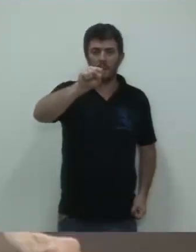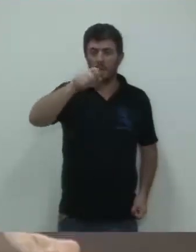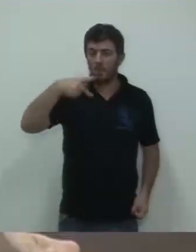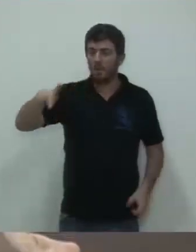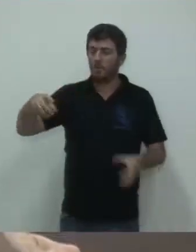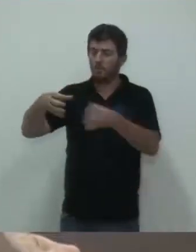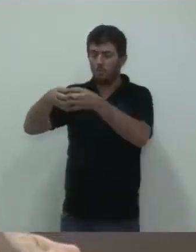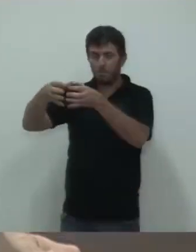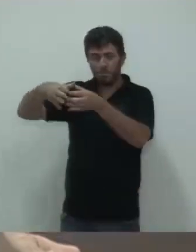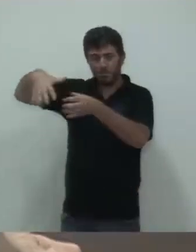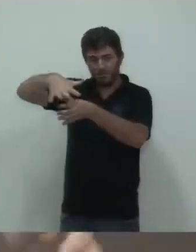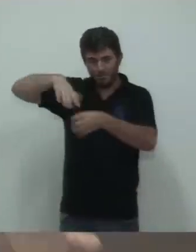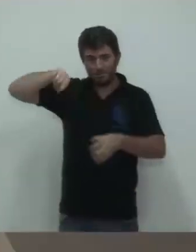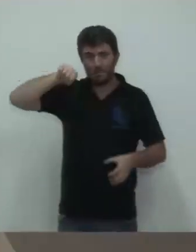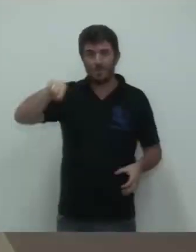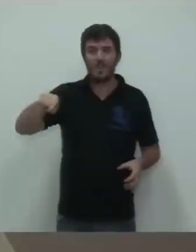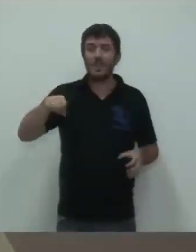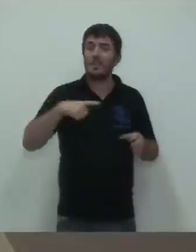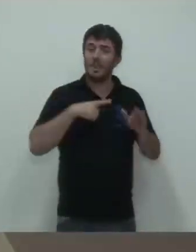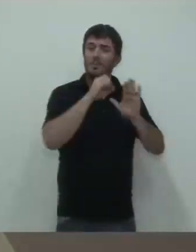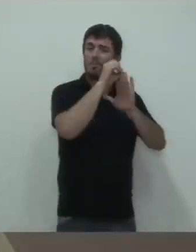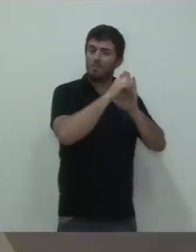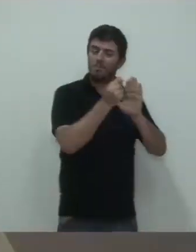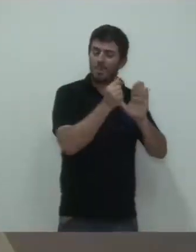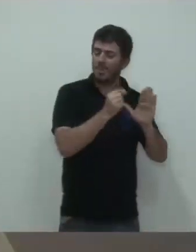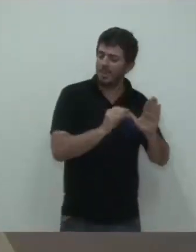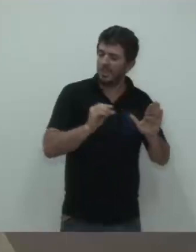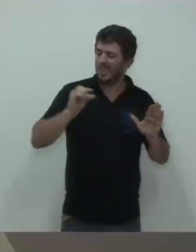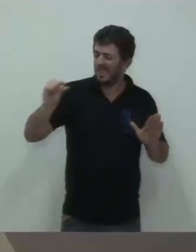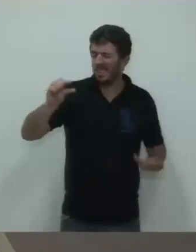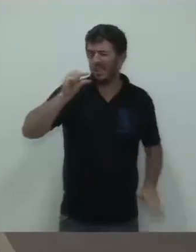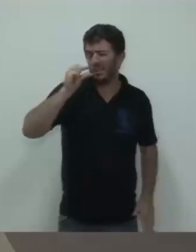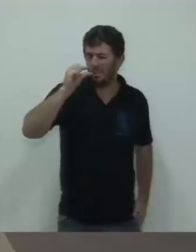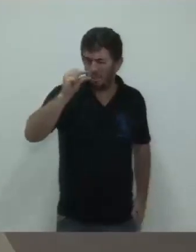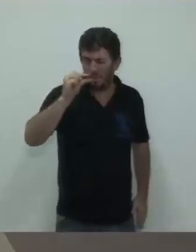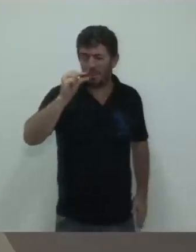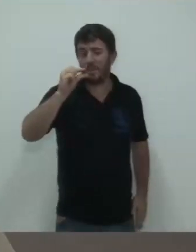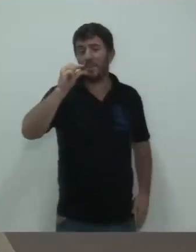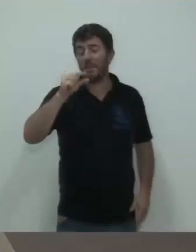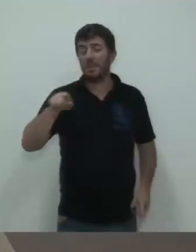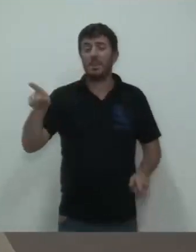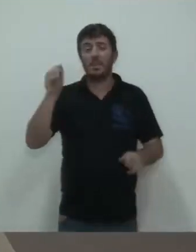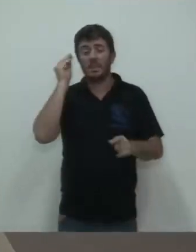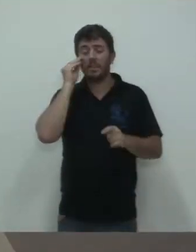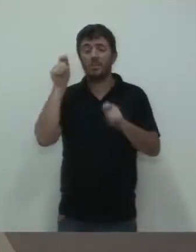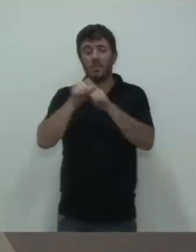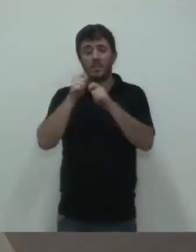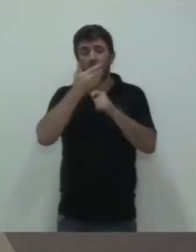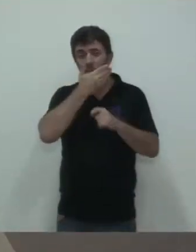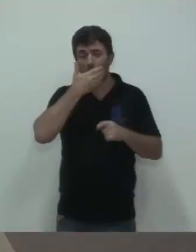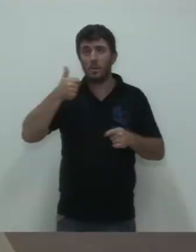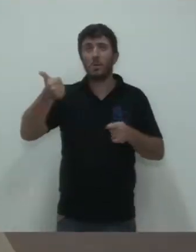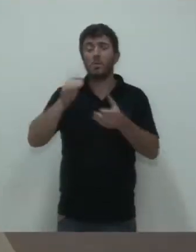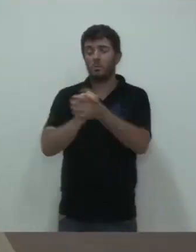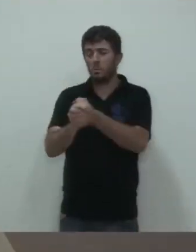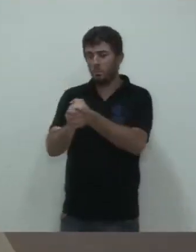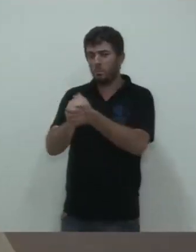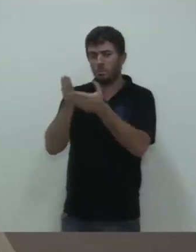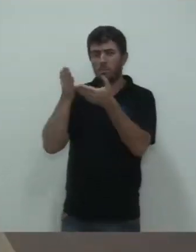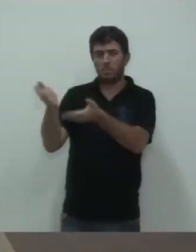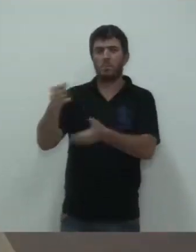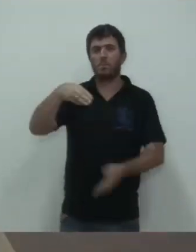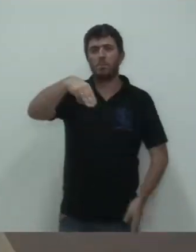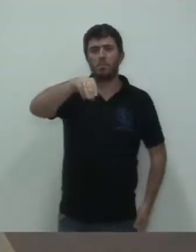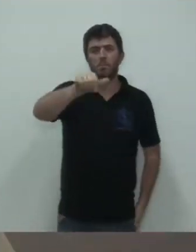recursos que tem, com o orçamento que é extremamente escasso, poder fazer o melhor possível. Então, fica o nosso cumprimento ao Matheus, a toda a